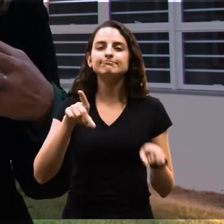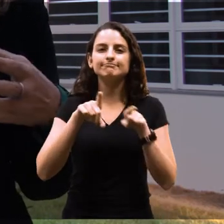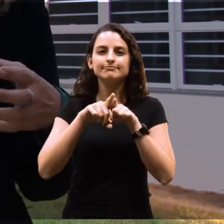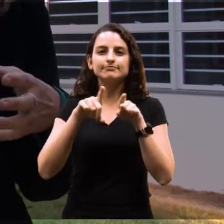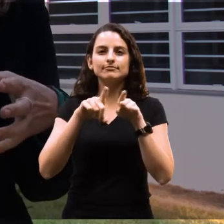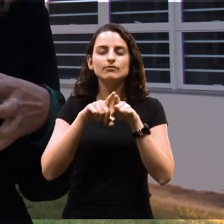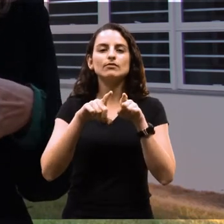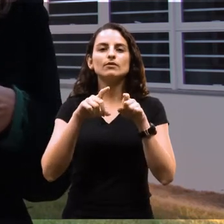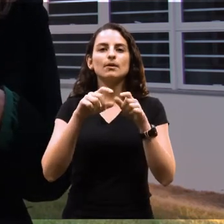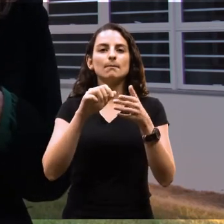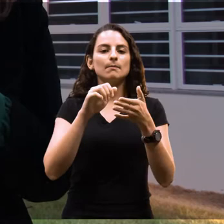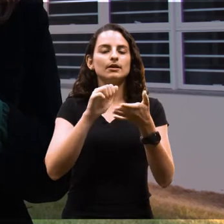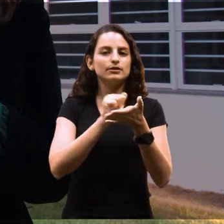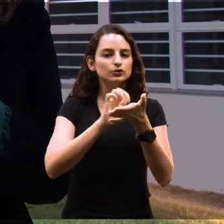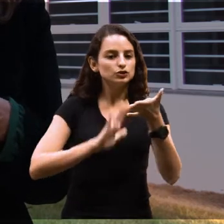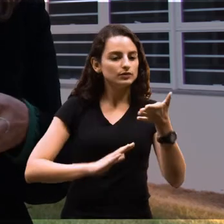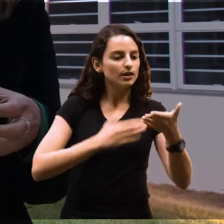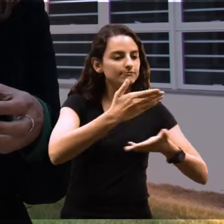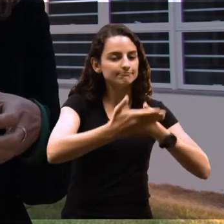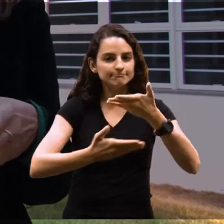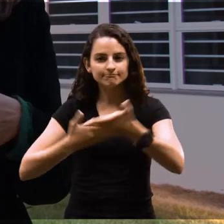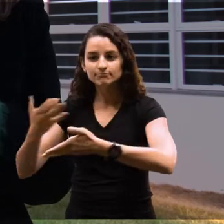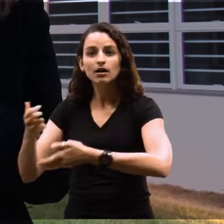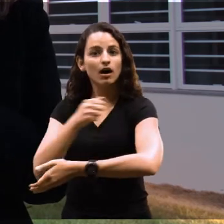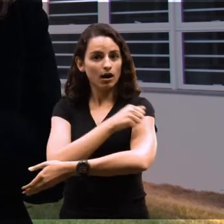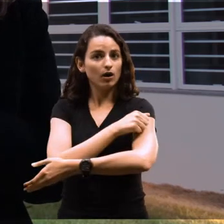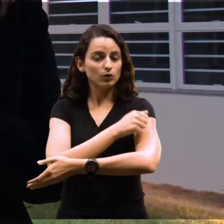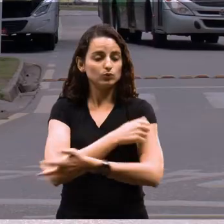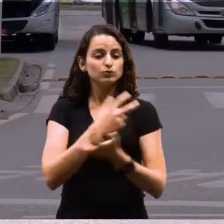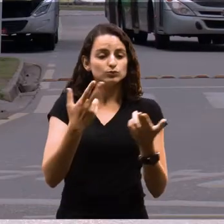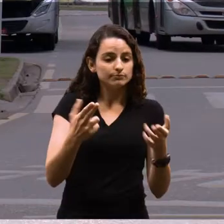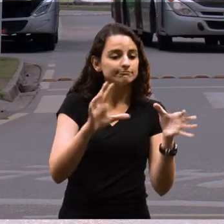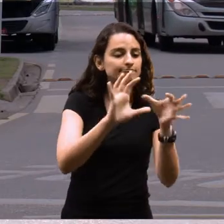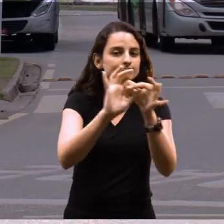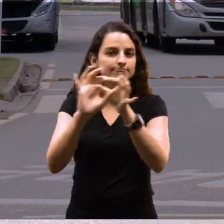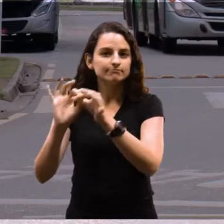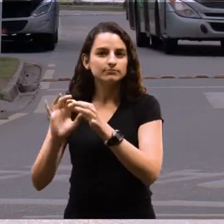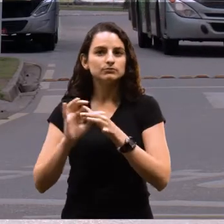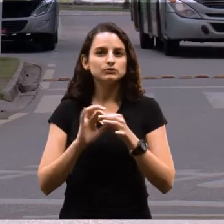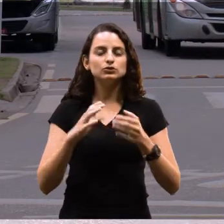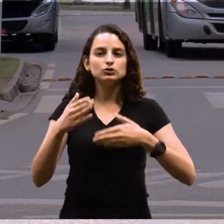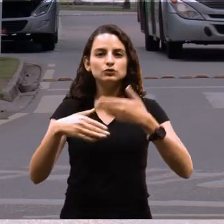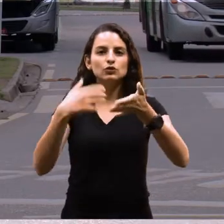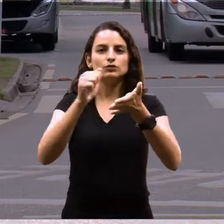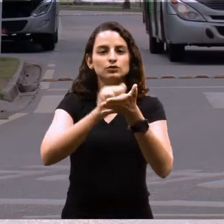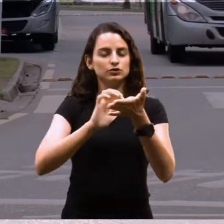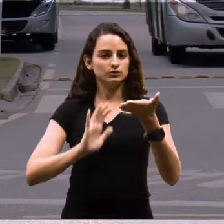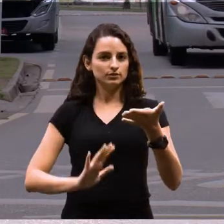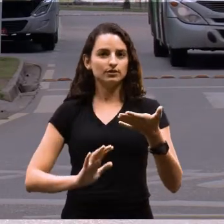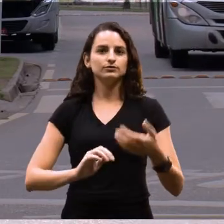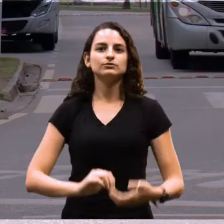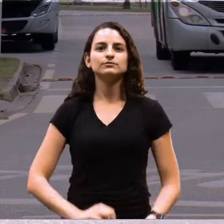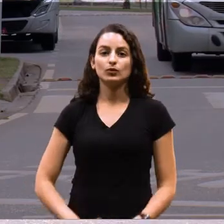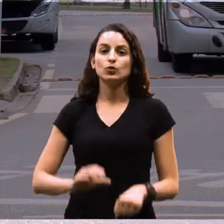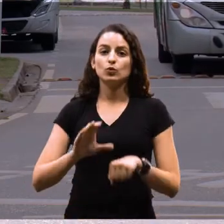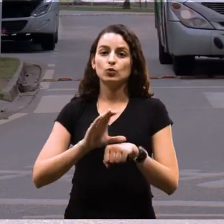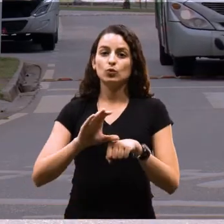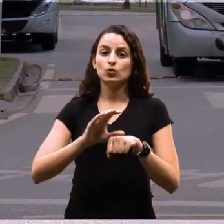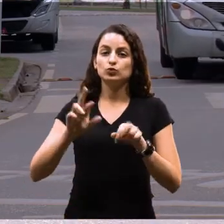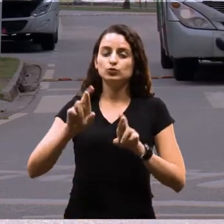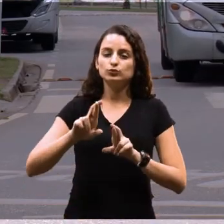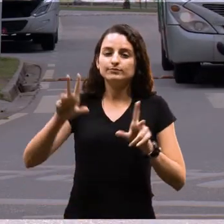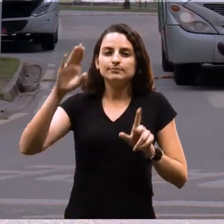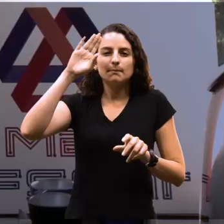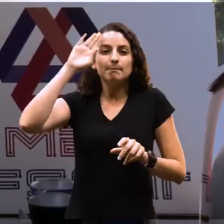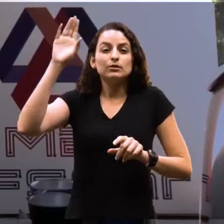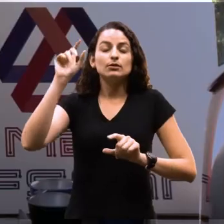também em atividades de integração dos próprios alunos, desenvolvendo atividades extracurriculares. O maior